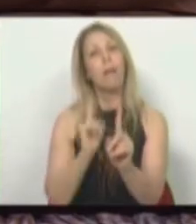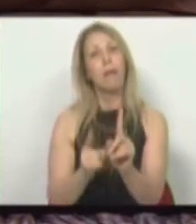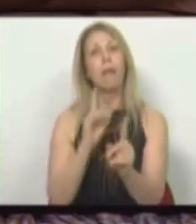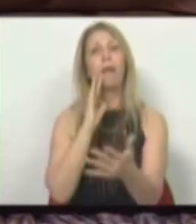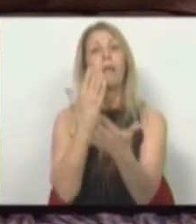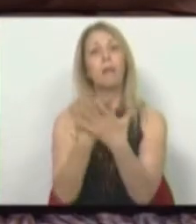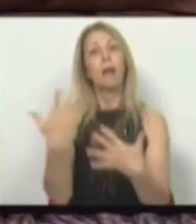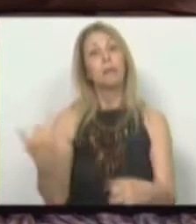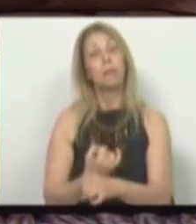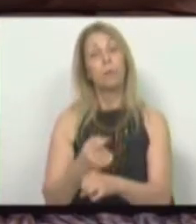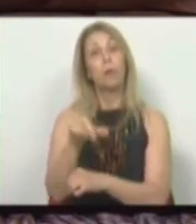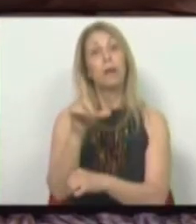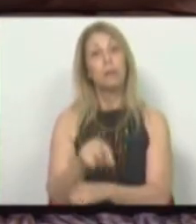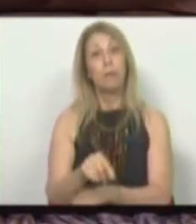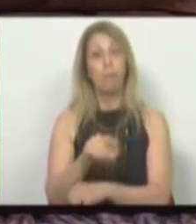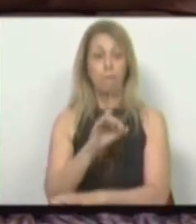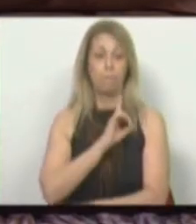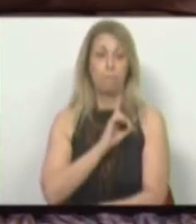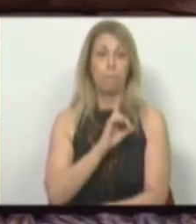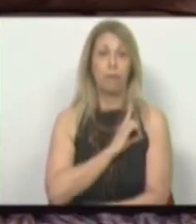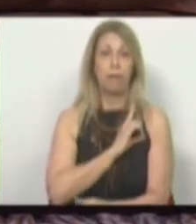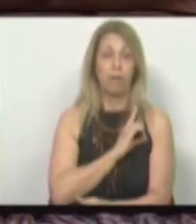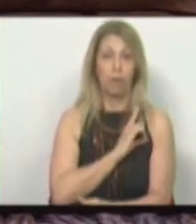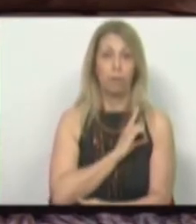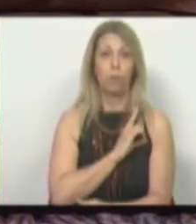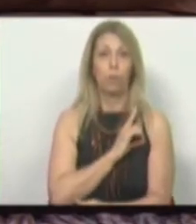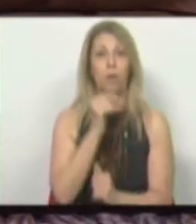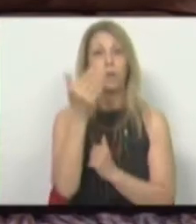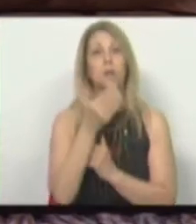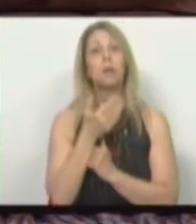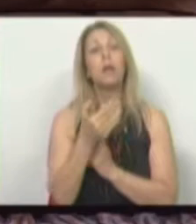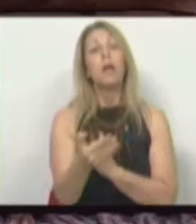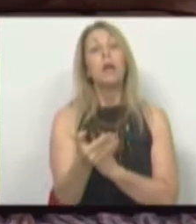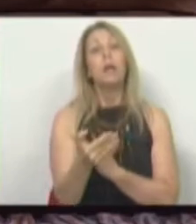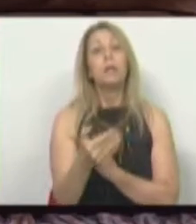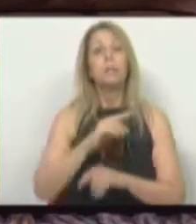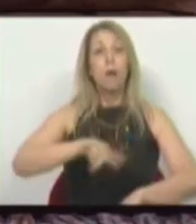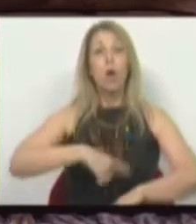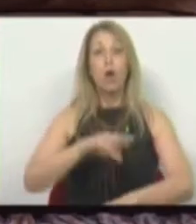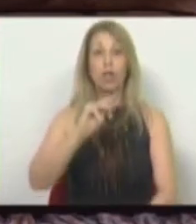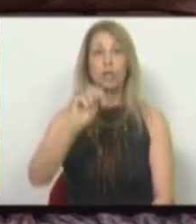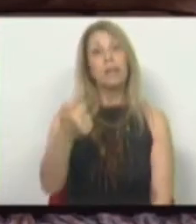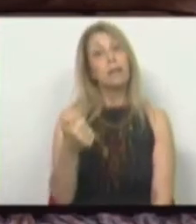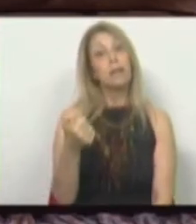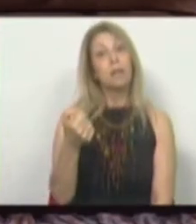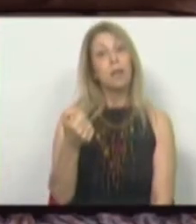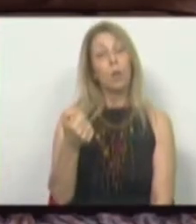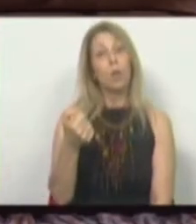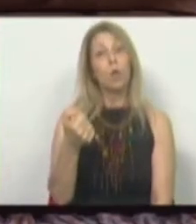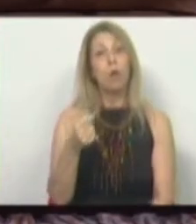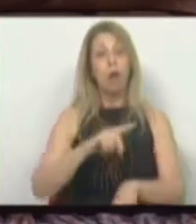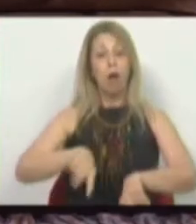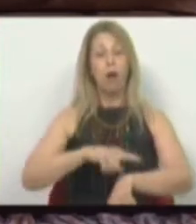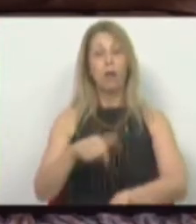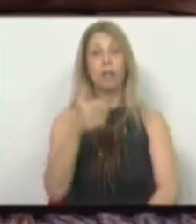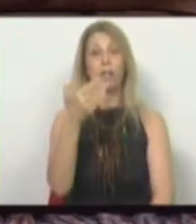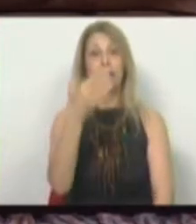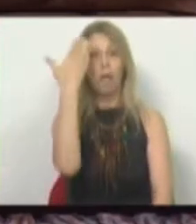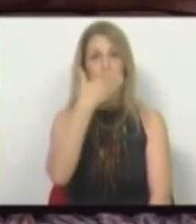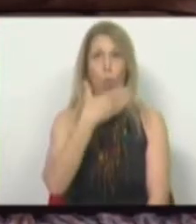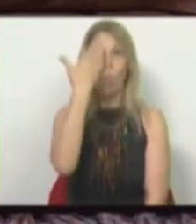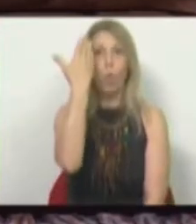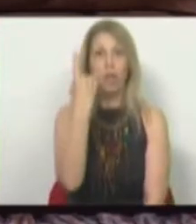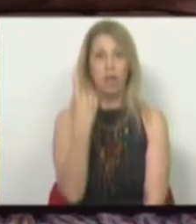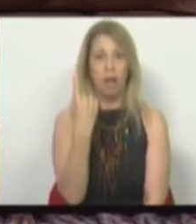aos trabalhadores do privado a semana de 35 horas com 7 horas por dia que